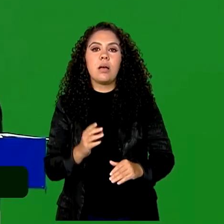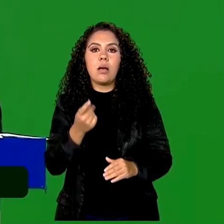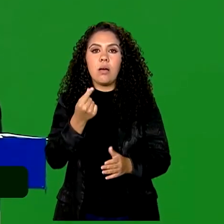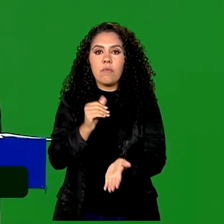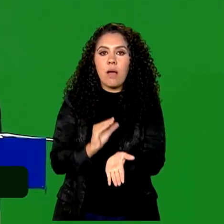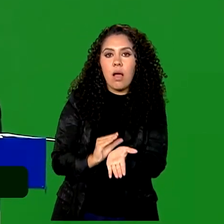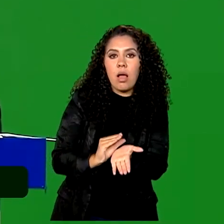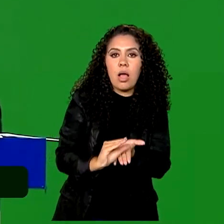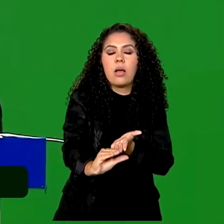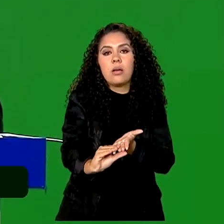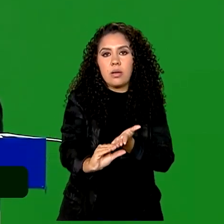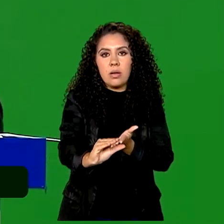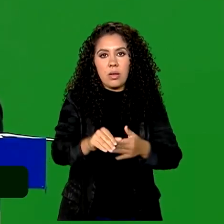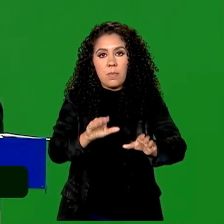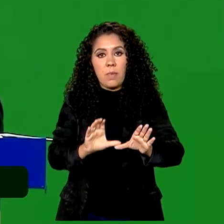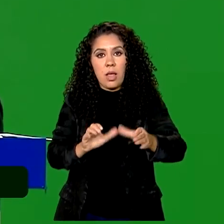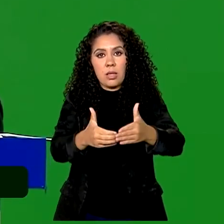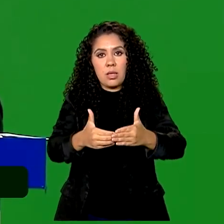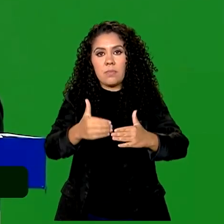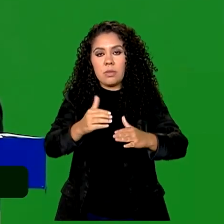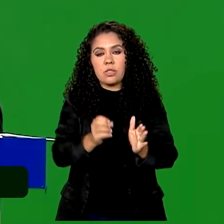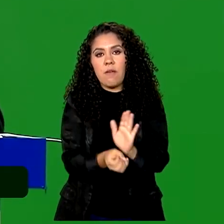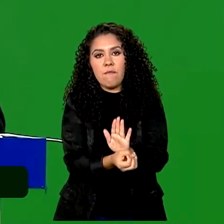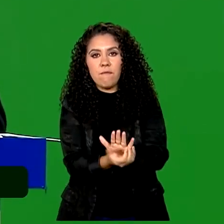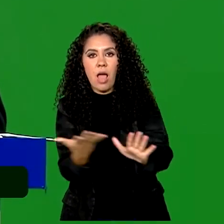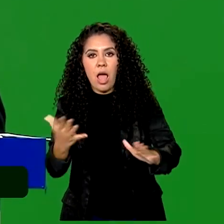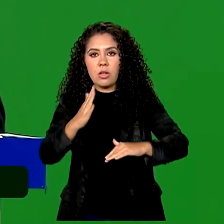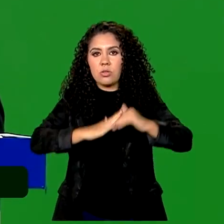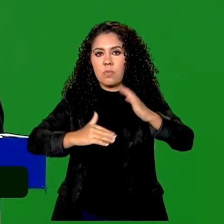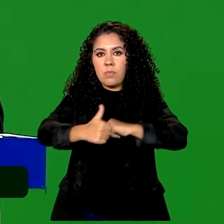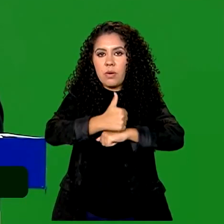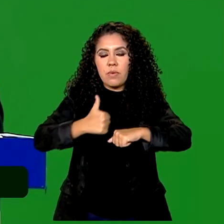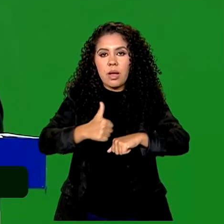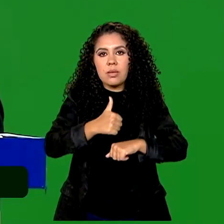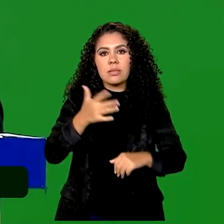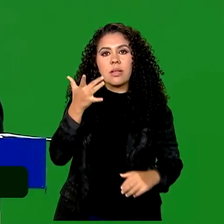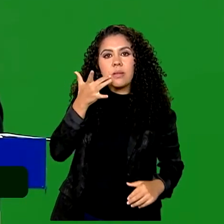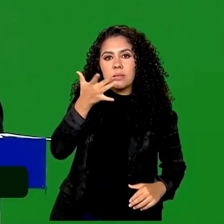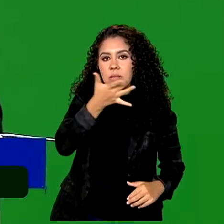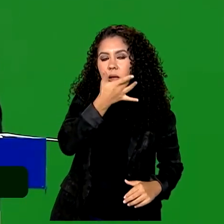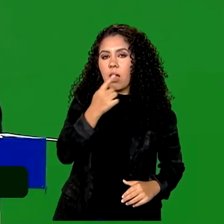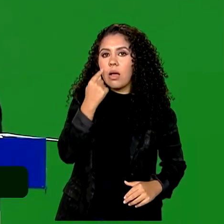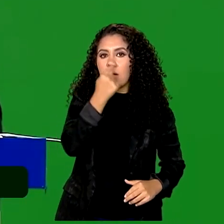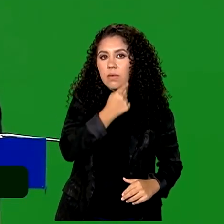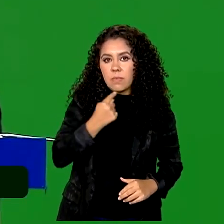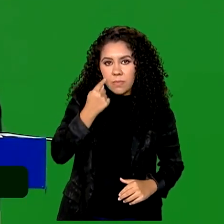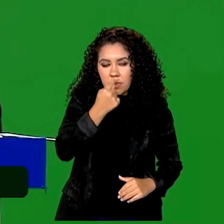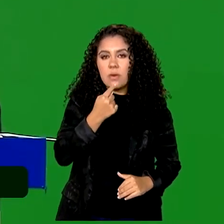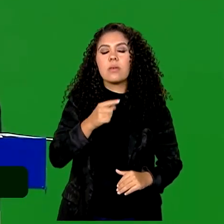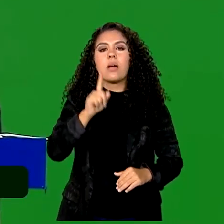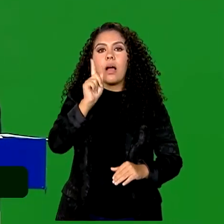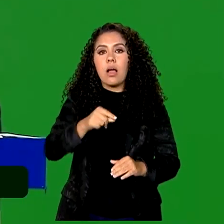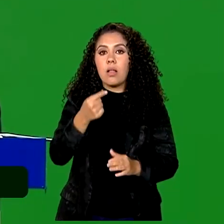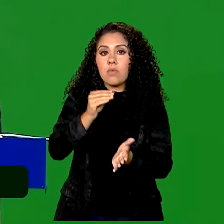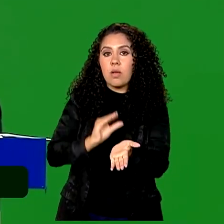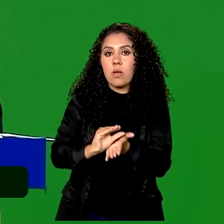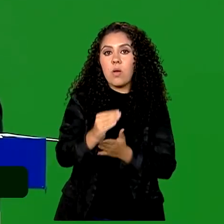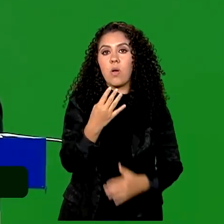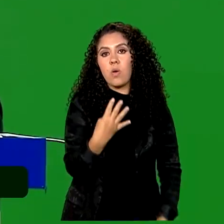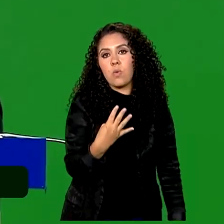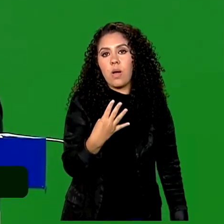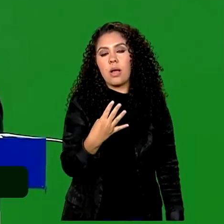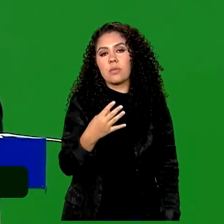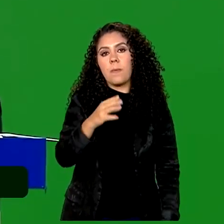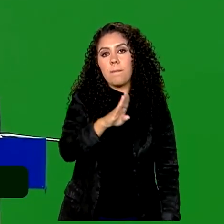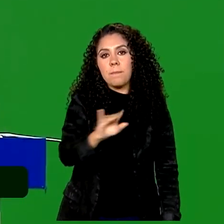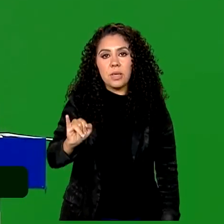custeio para equipe de multiprofissionais e saúde bucal. O investimento é na ordem de R$ 4 bilhões e R$ 300